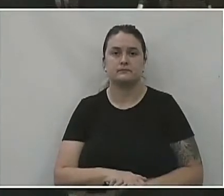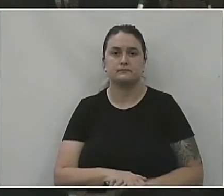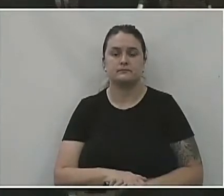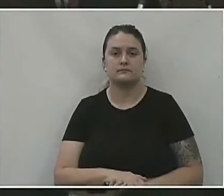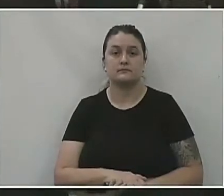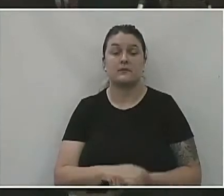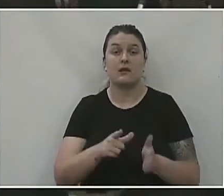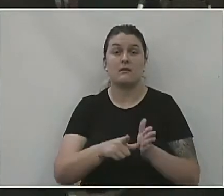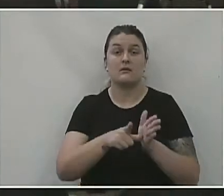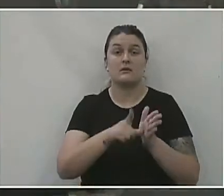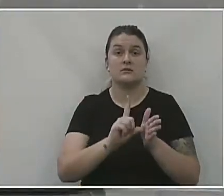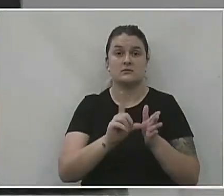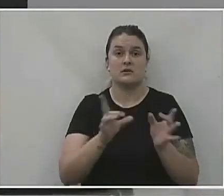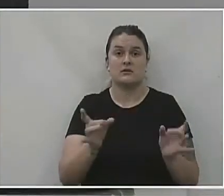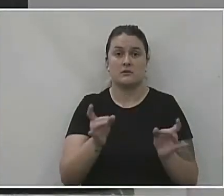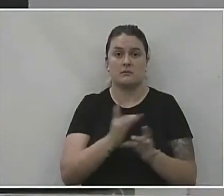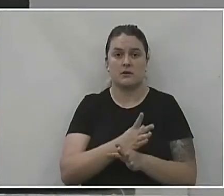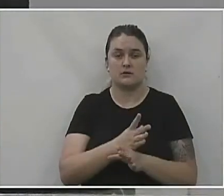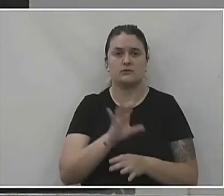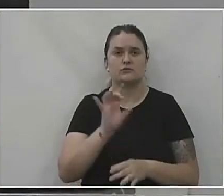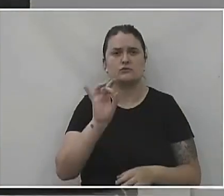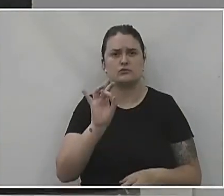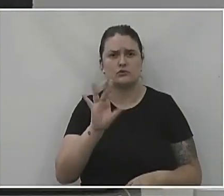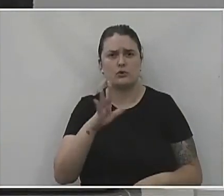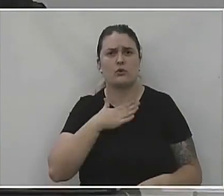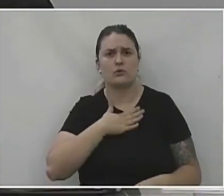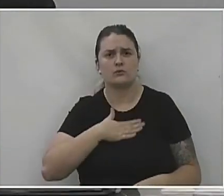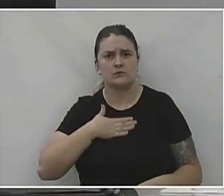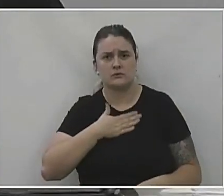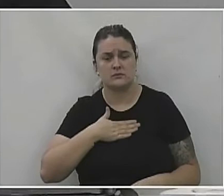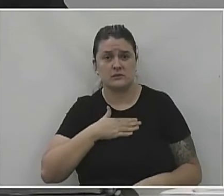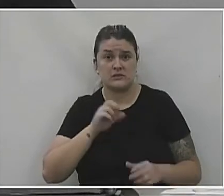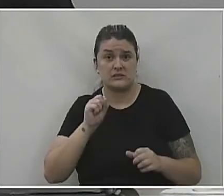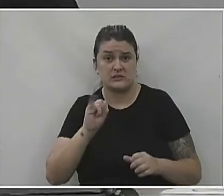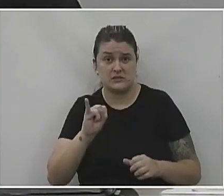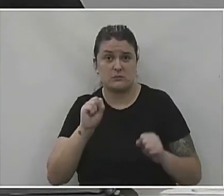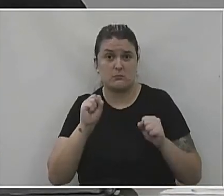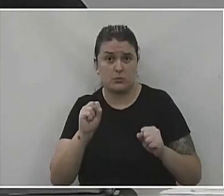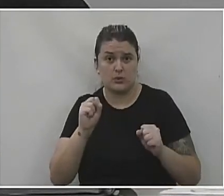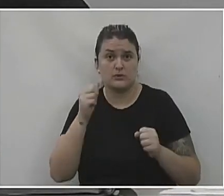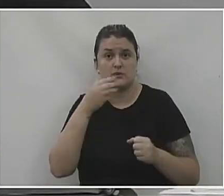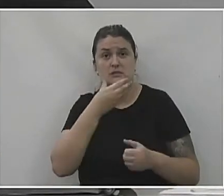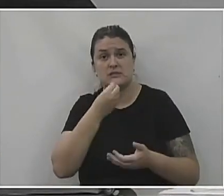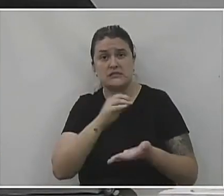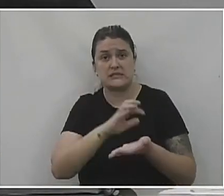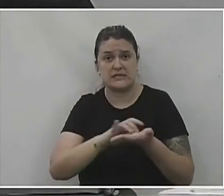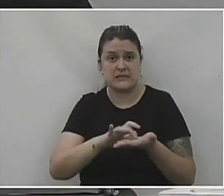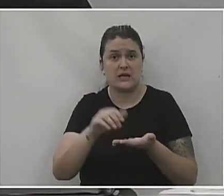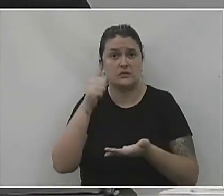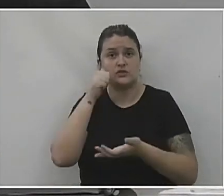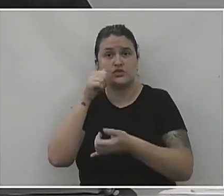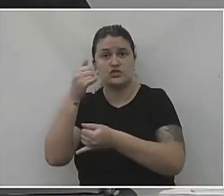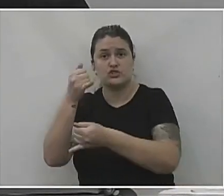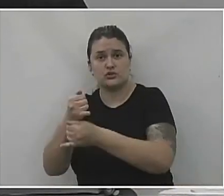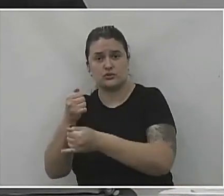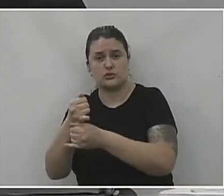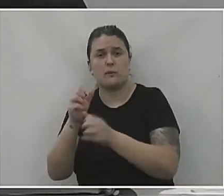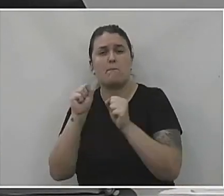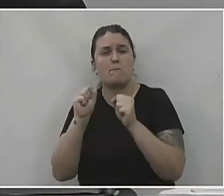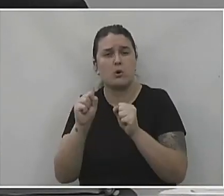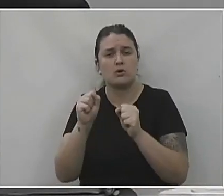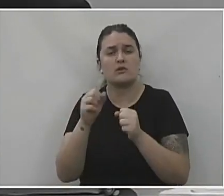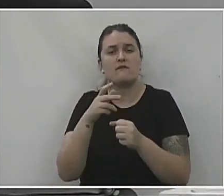Então, antes de encerrar, eu só gostaria que, se possível, secretário, a diretora, pudesse